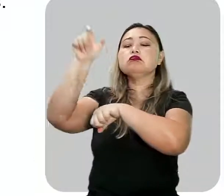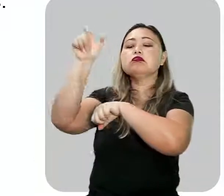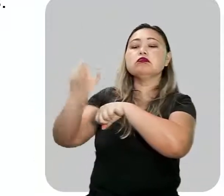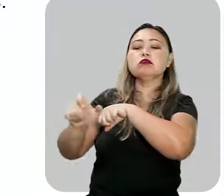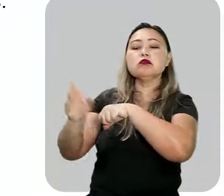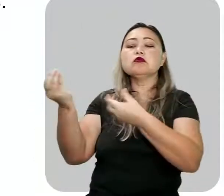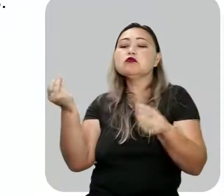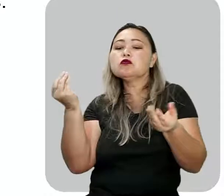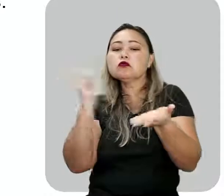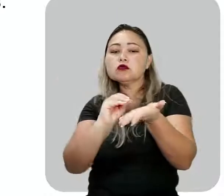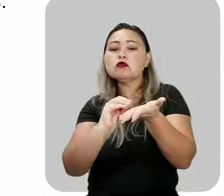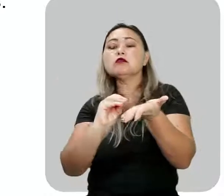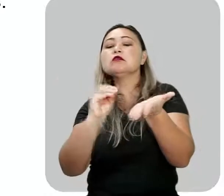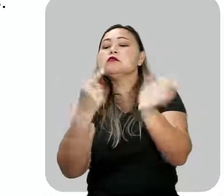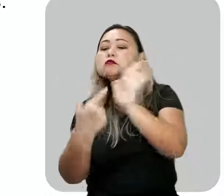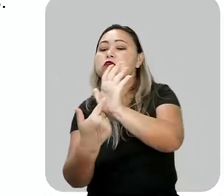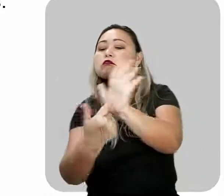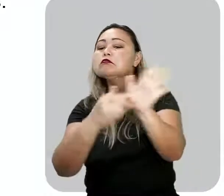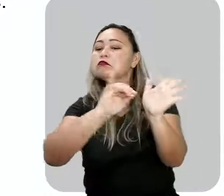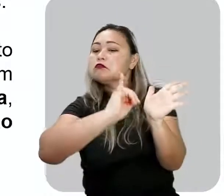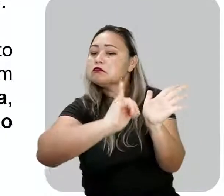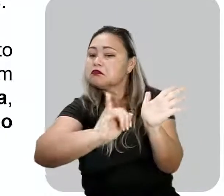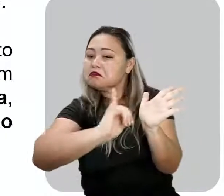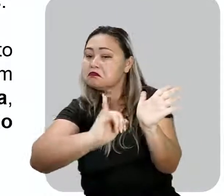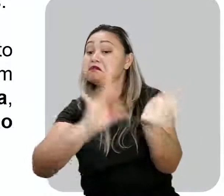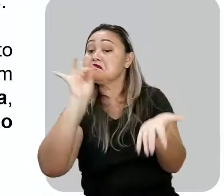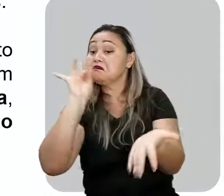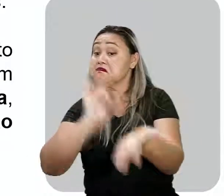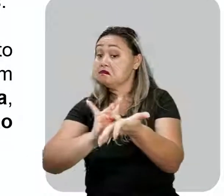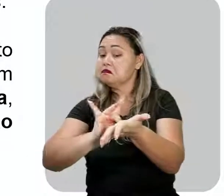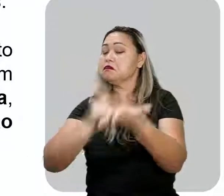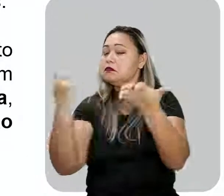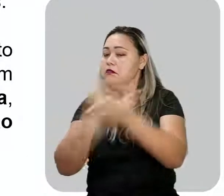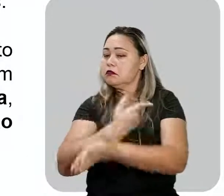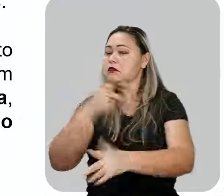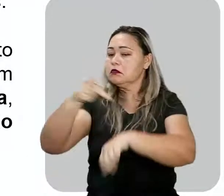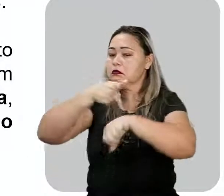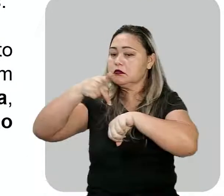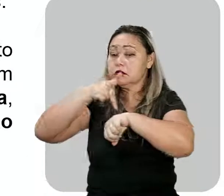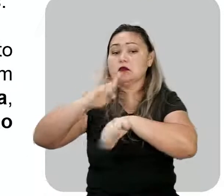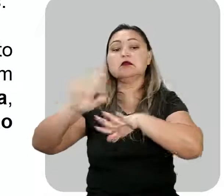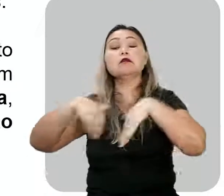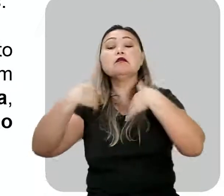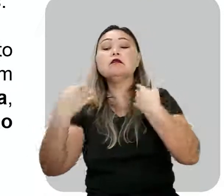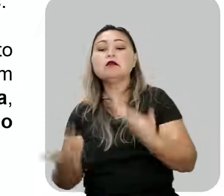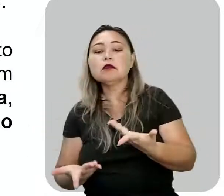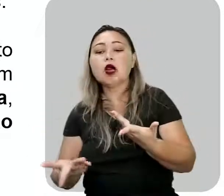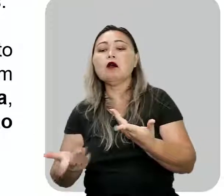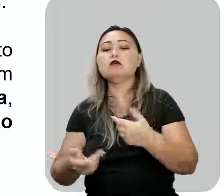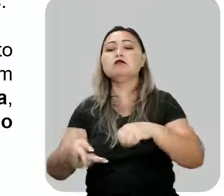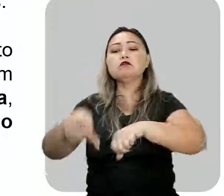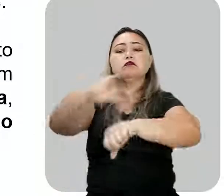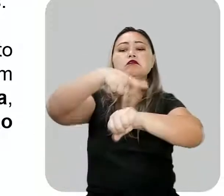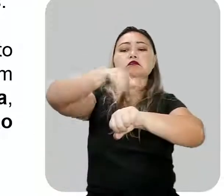vericidade aos fatos apresentados. Por meio do nacionalismo